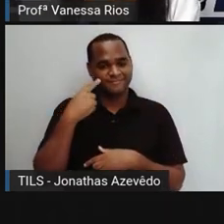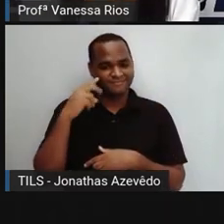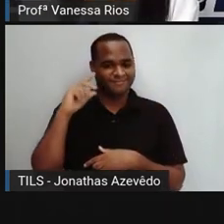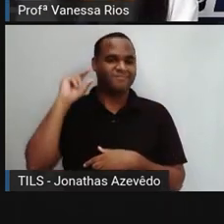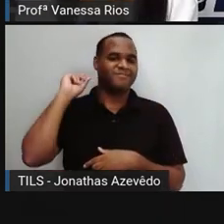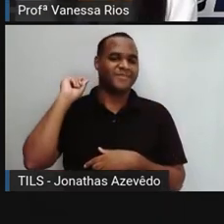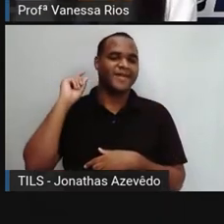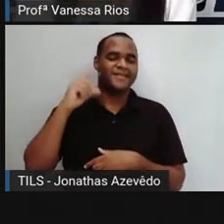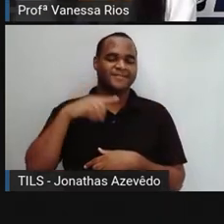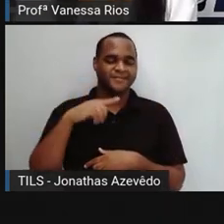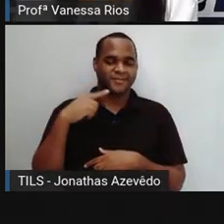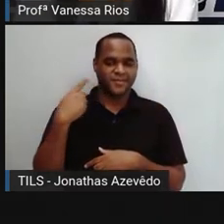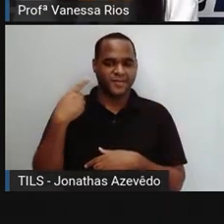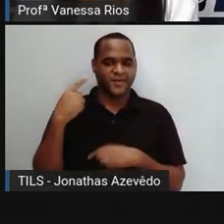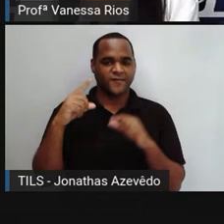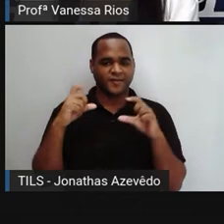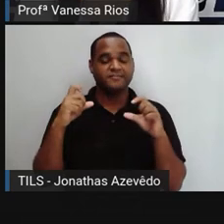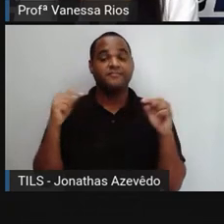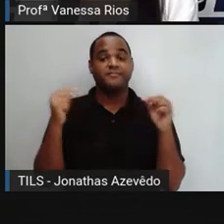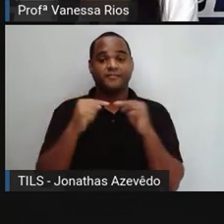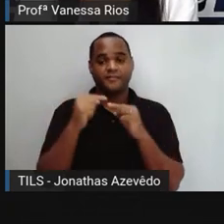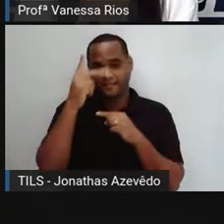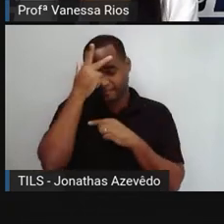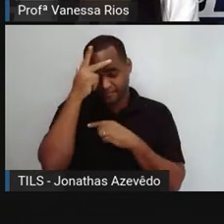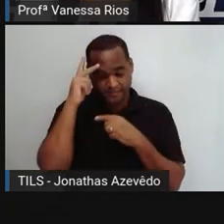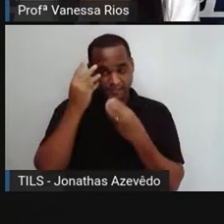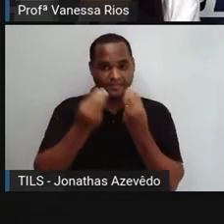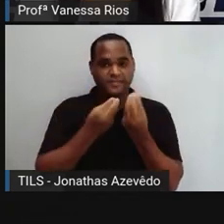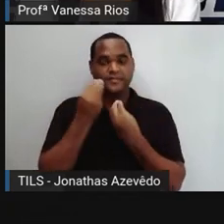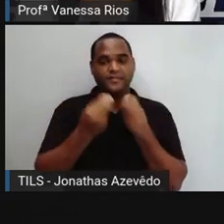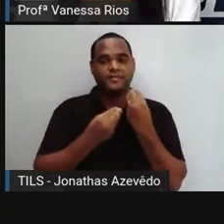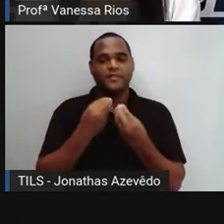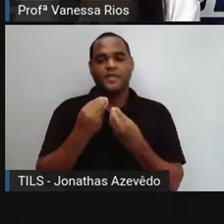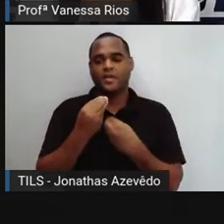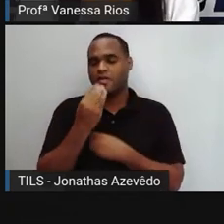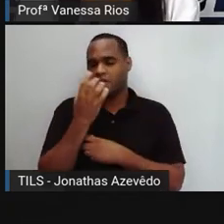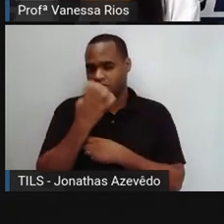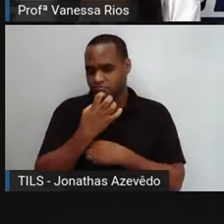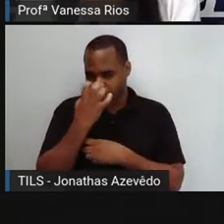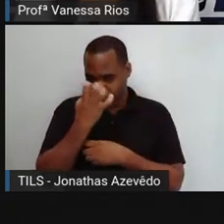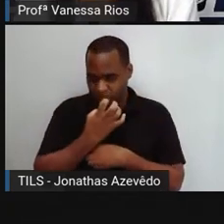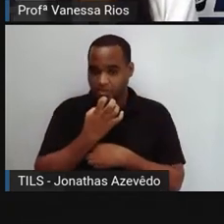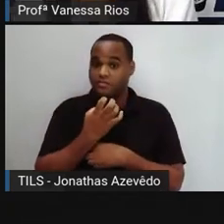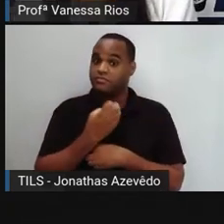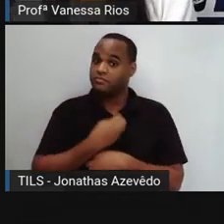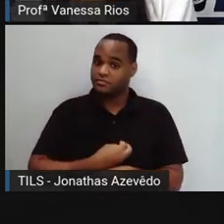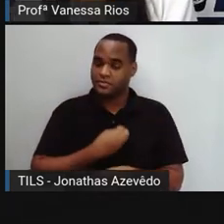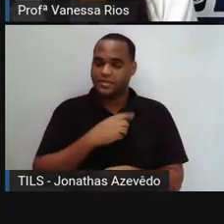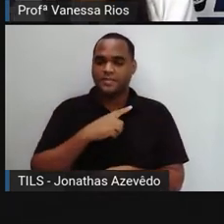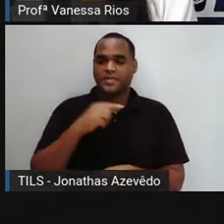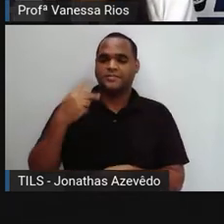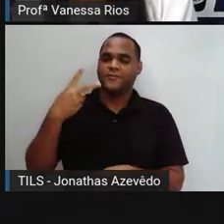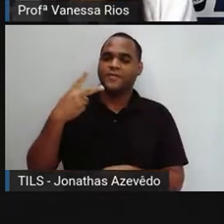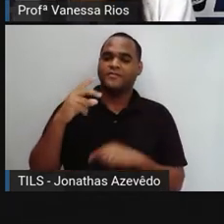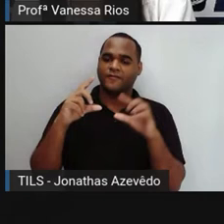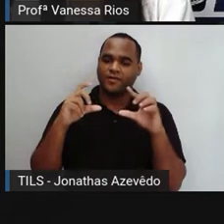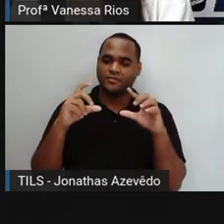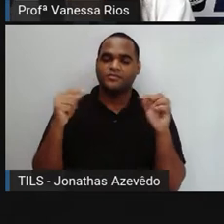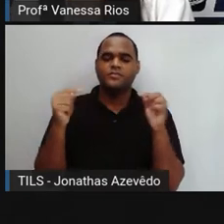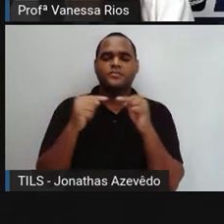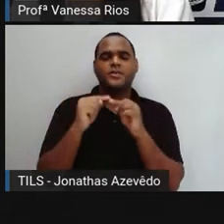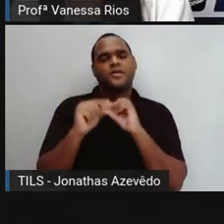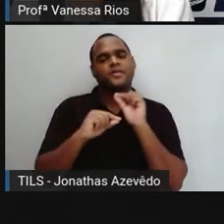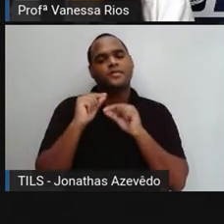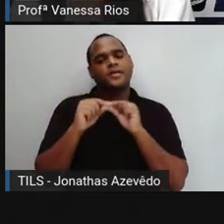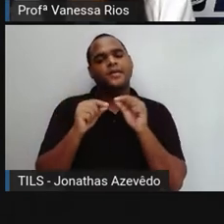passado. As pessoas estão aí com as expressões de seriedade. E na segunda fotografia, que remete